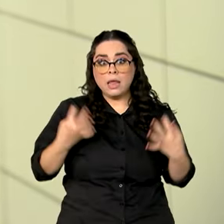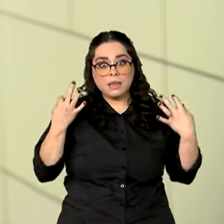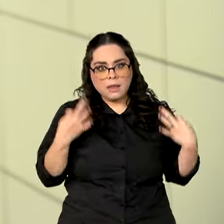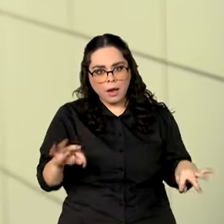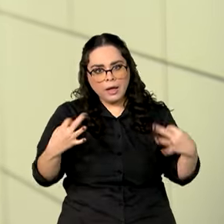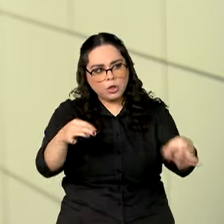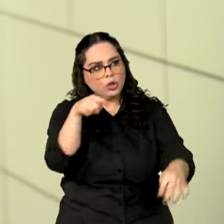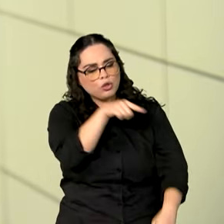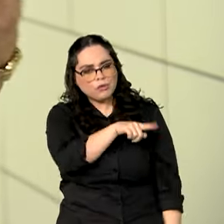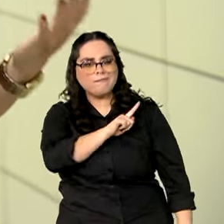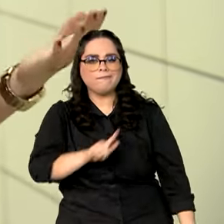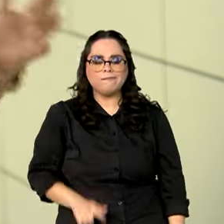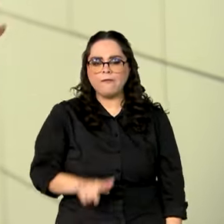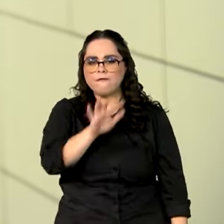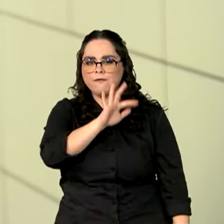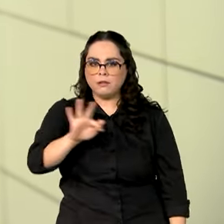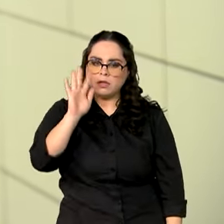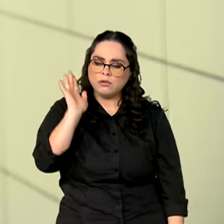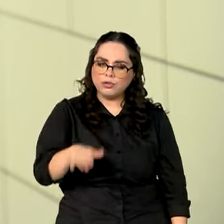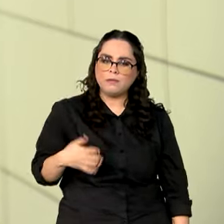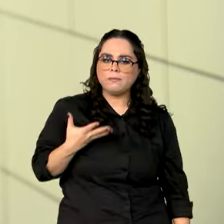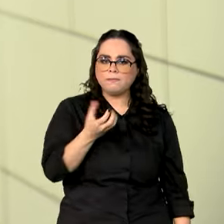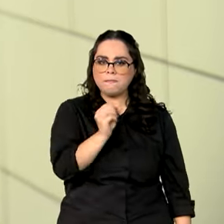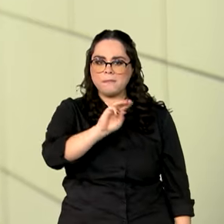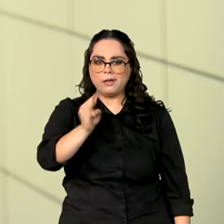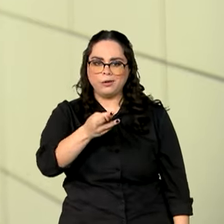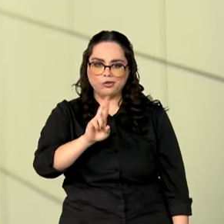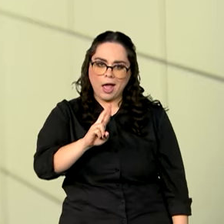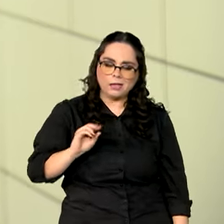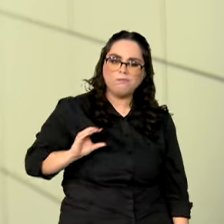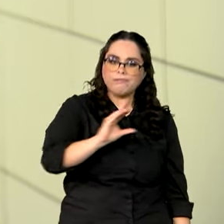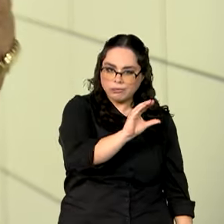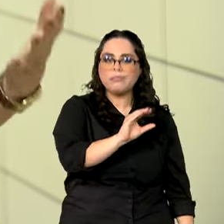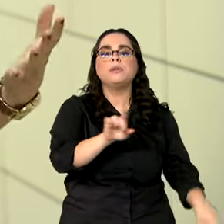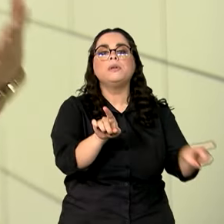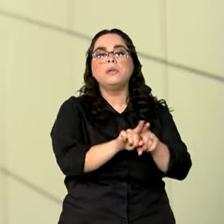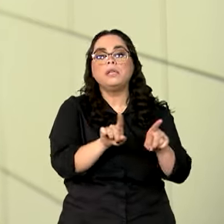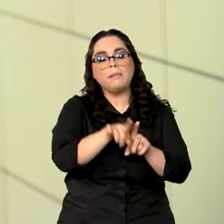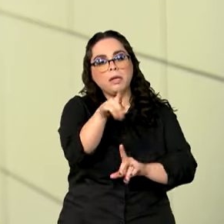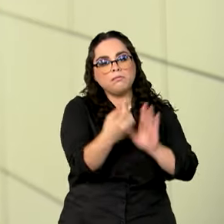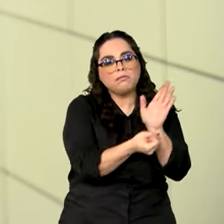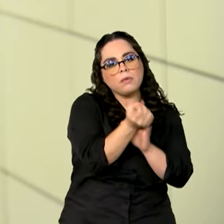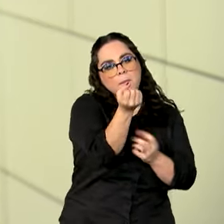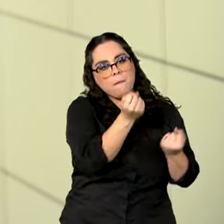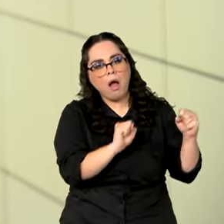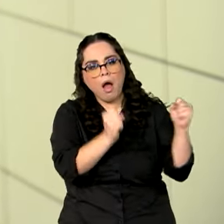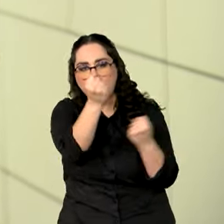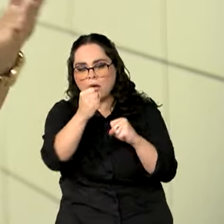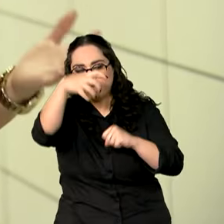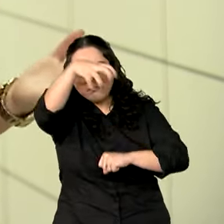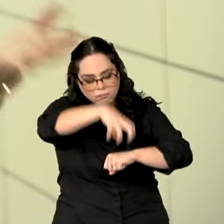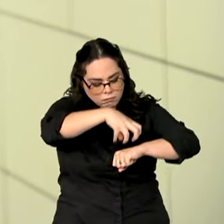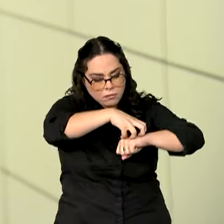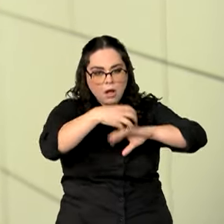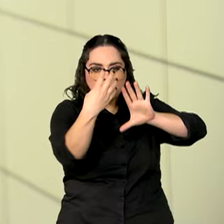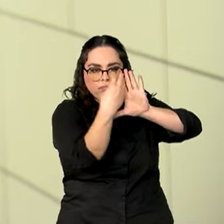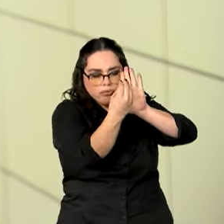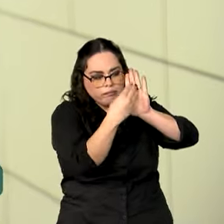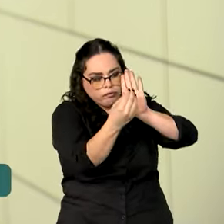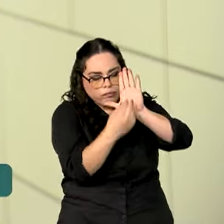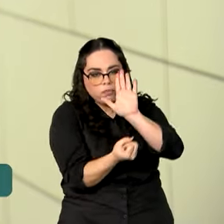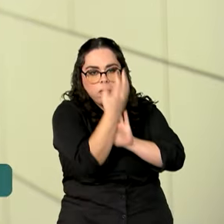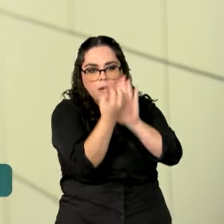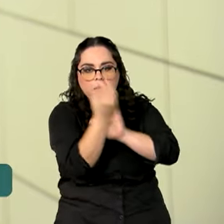milhões de reais. Além disso, o governo viabiliza a construção de uma fábrica, que vai atuar na reprodução e